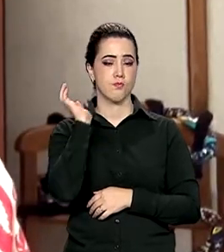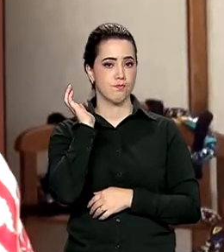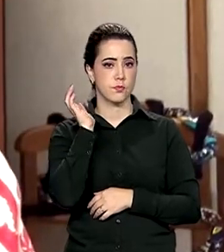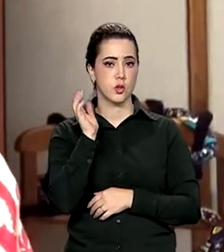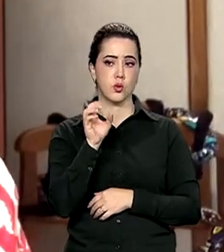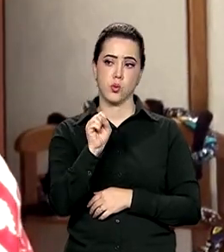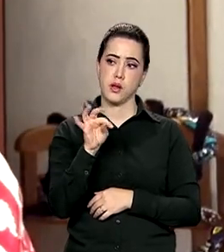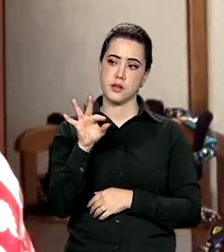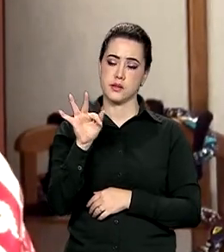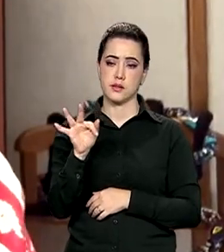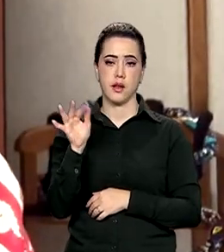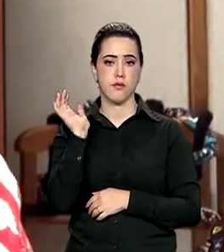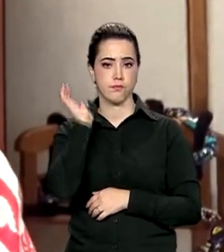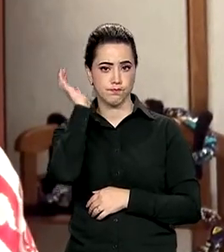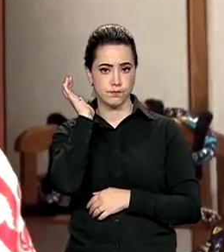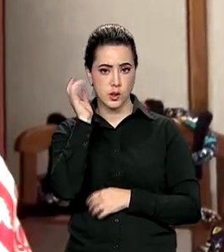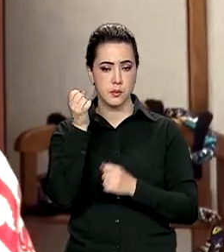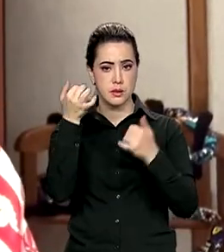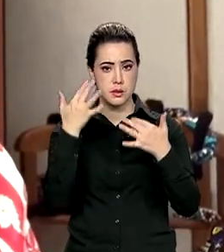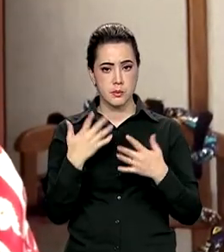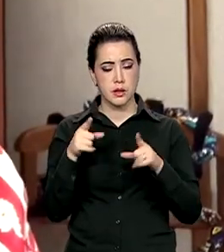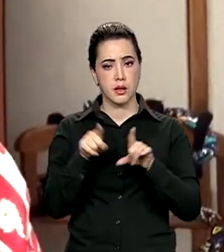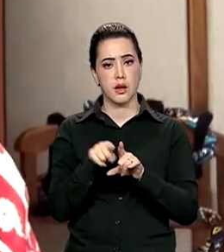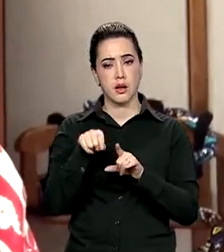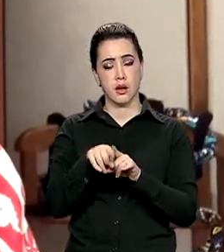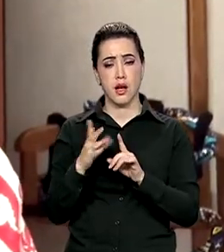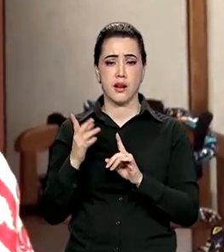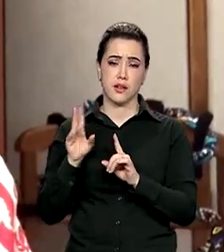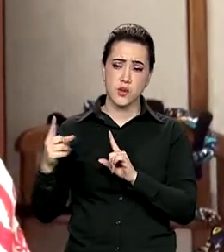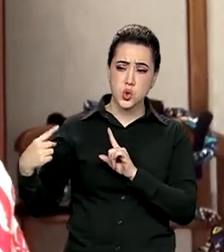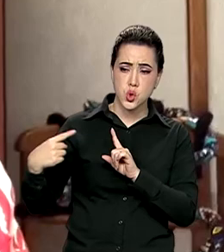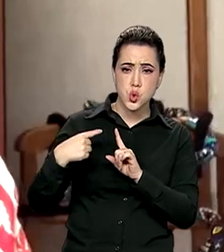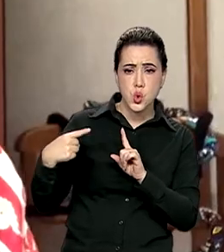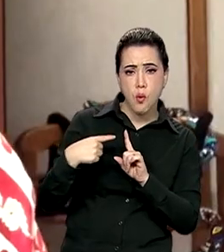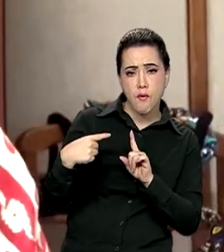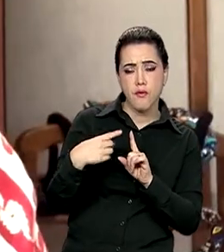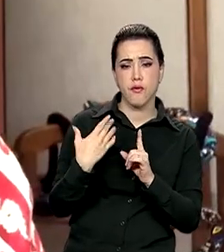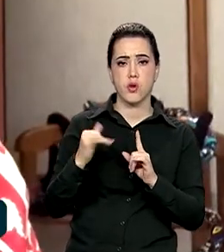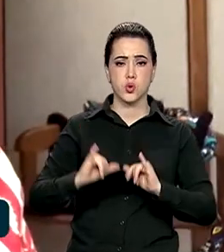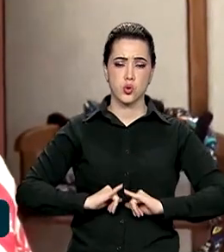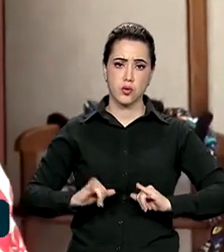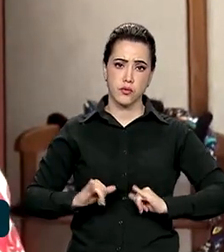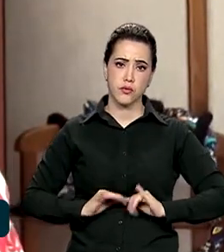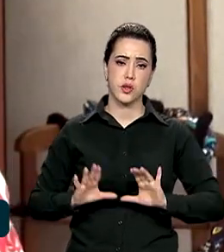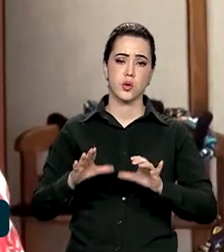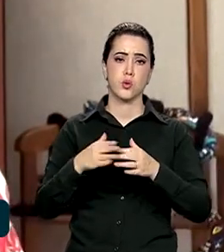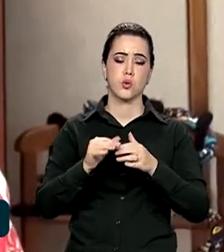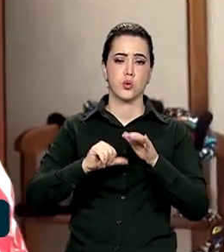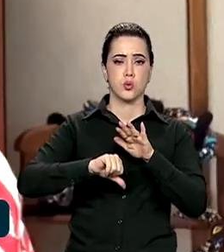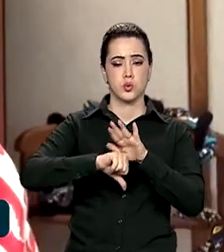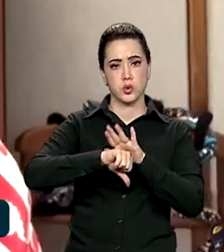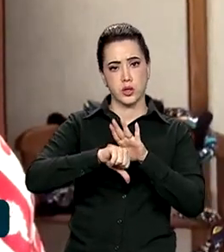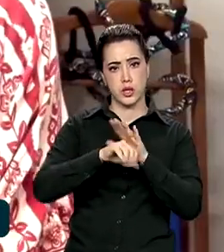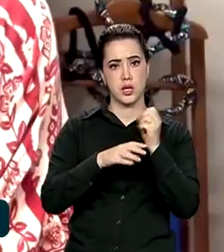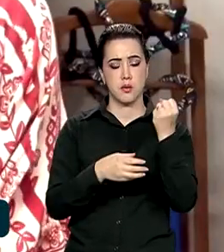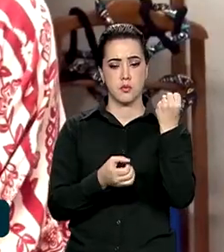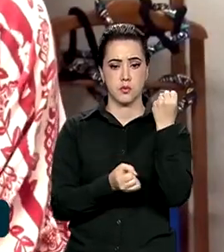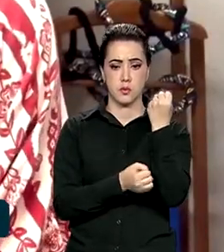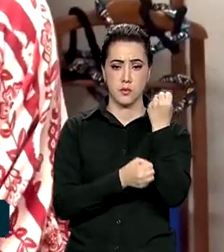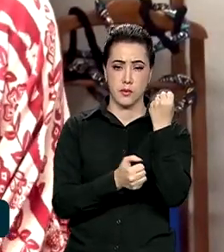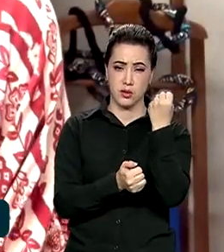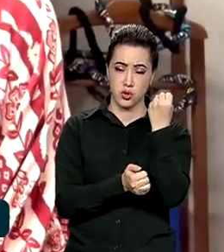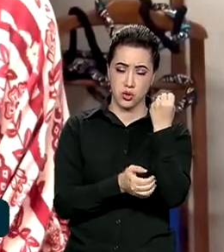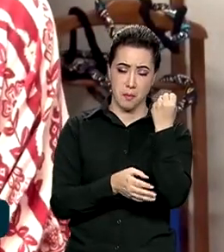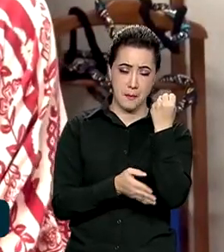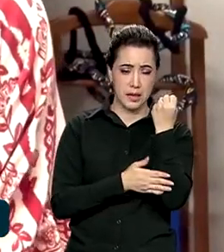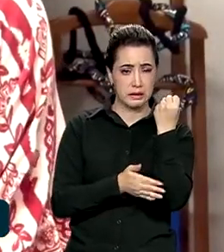para relatar as ameaças feitas por madeireiros ilegais que foram denunciados por ela na região de Salvador. É muito